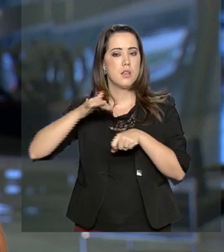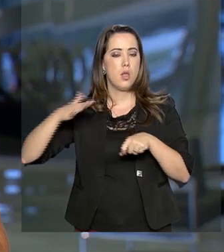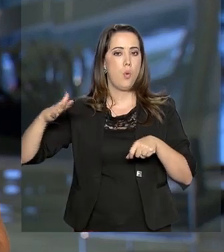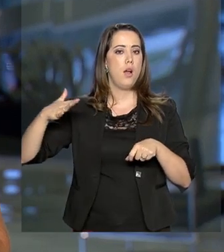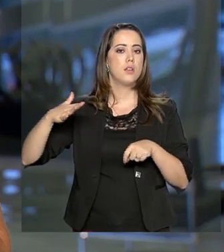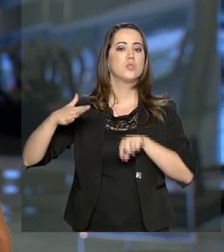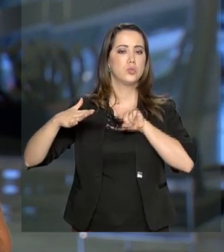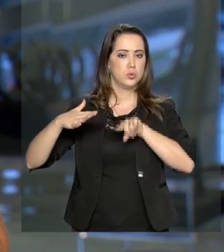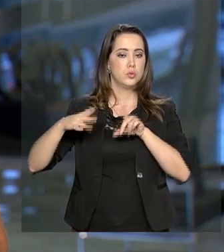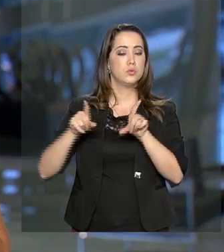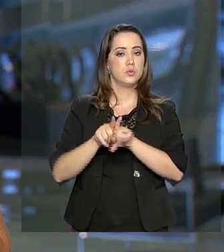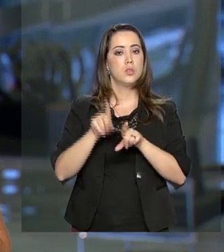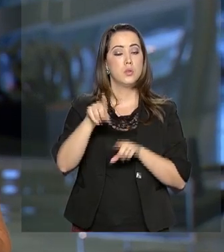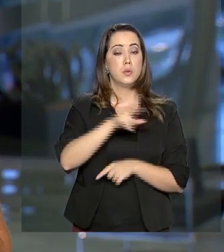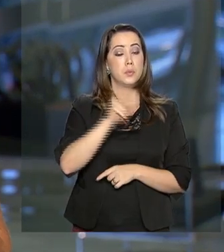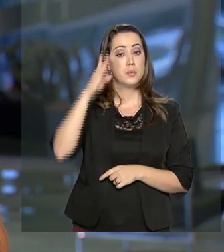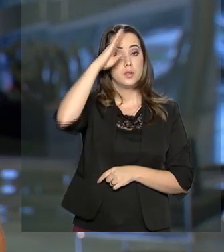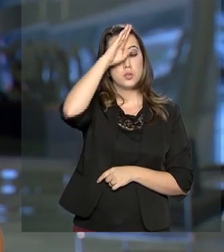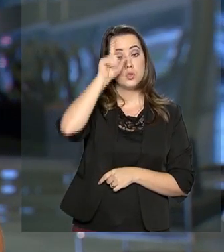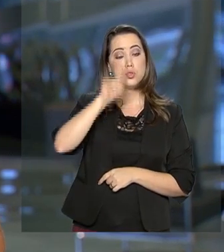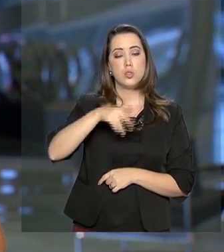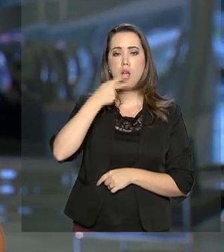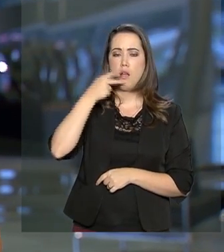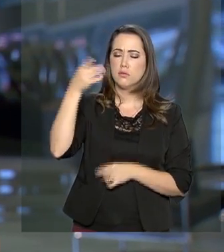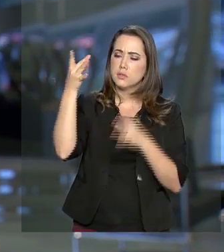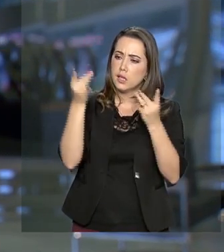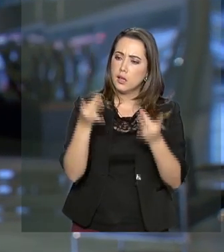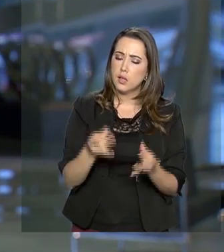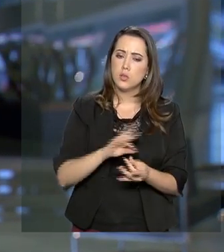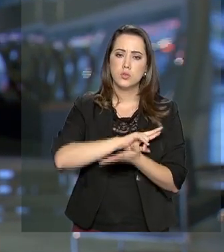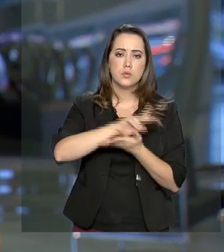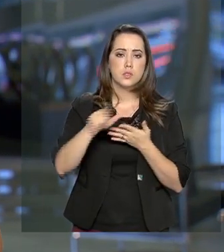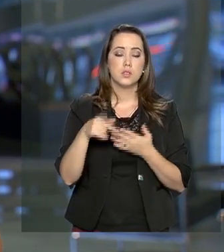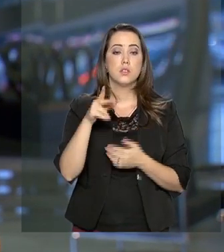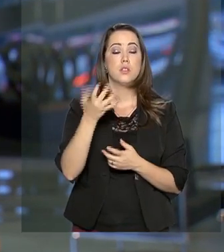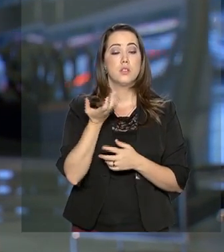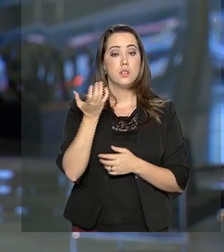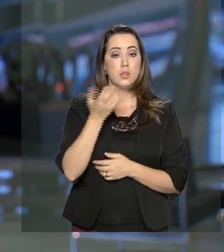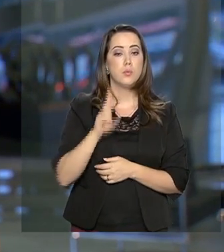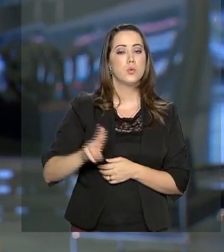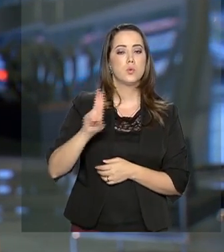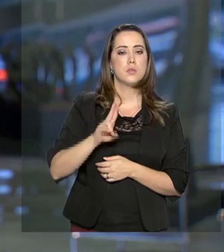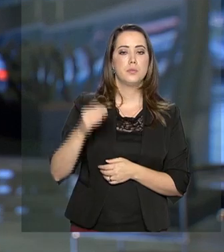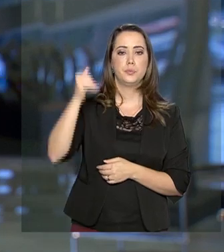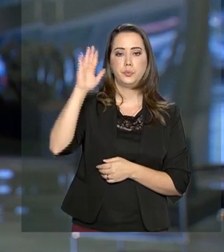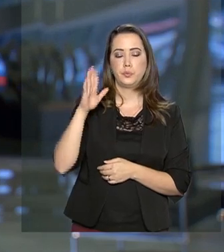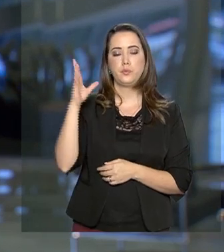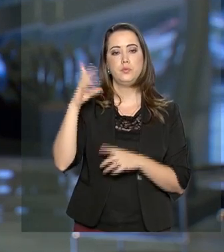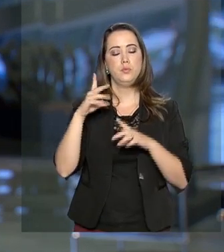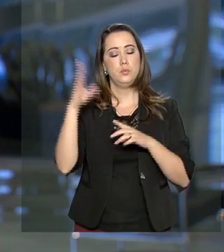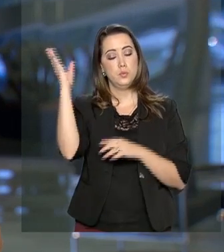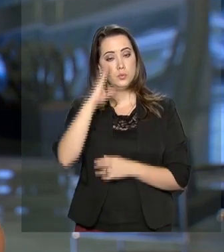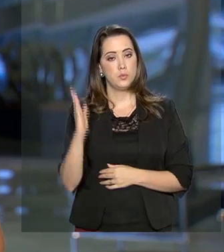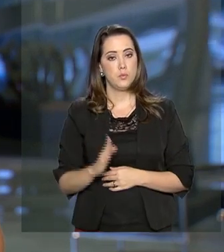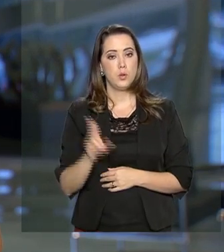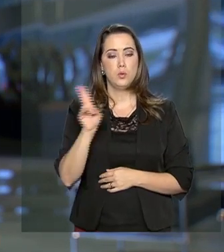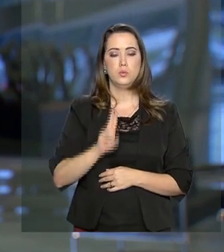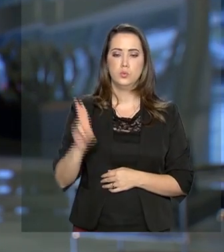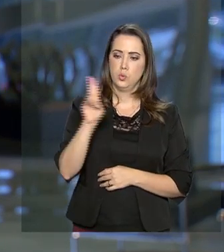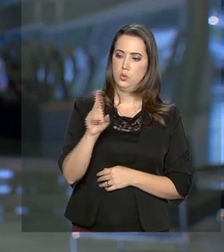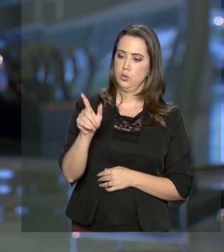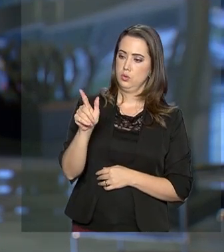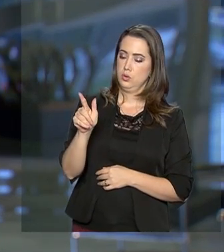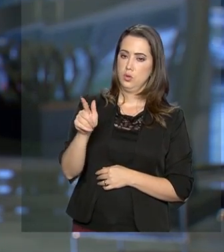O presidente Jair Bolsonaro, inclusive, já citou várias vezes que pretende aumentar o uso desse produto no Brasil e o uso desse